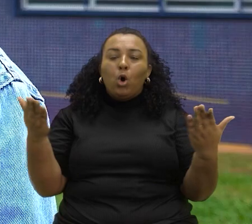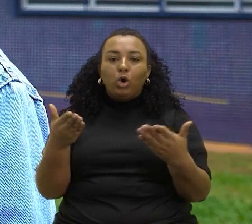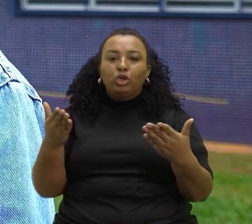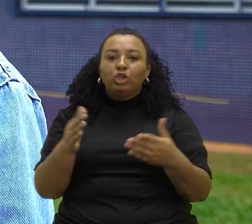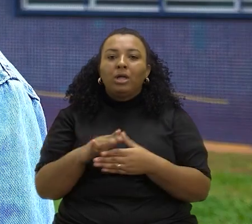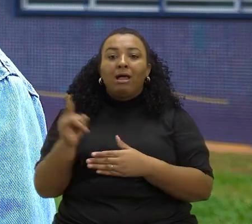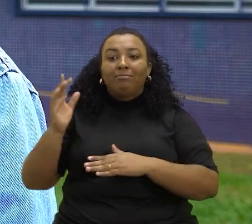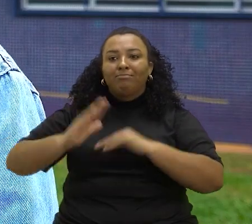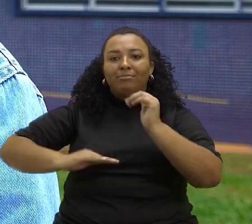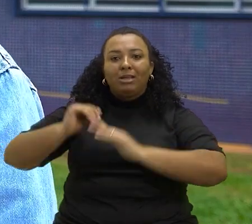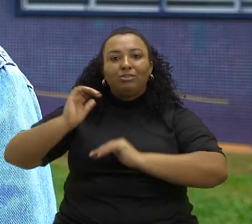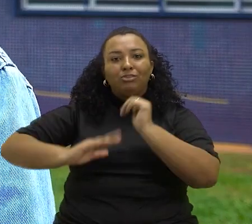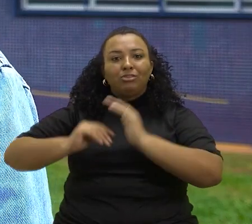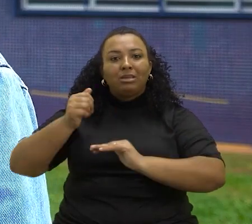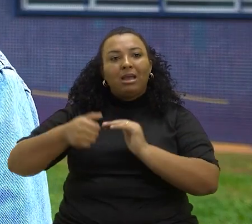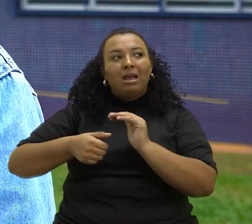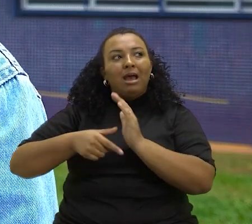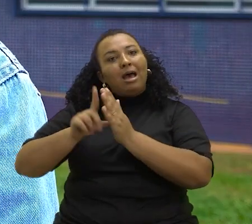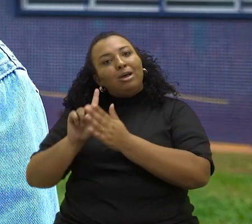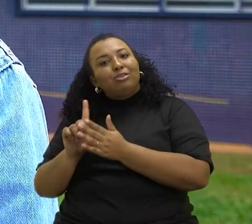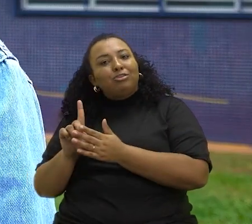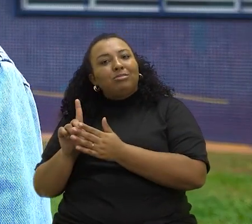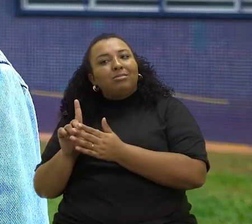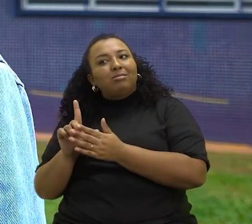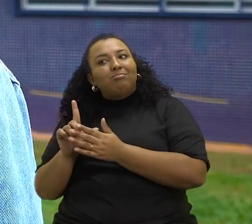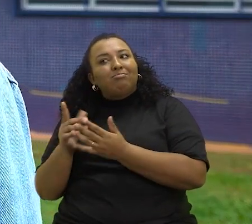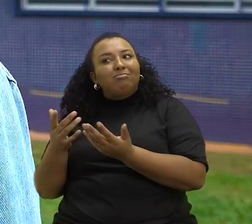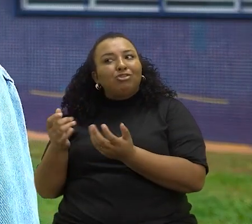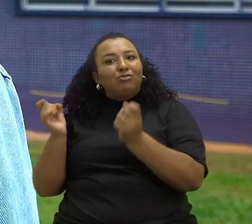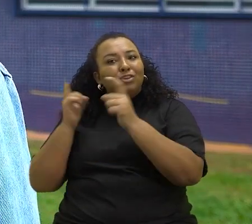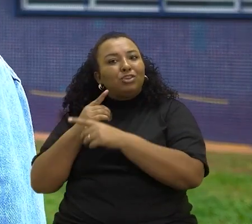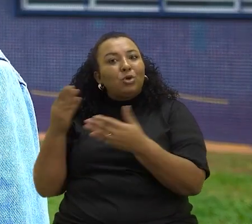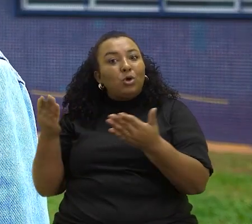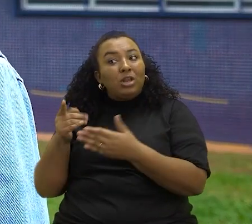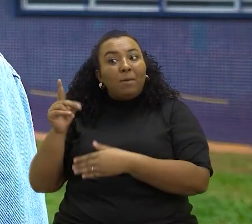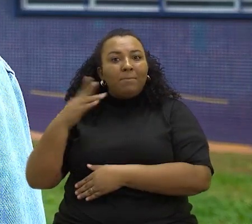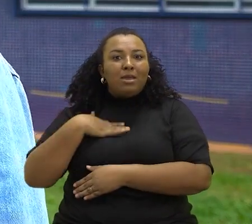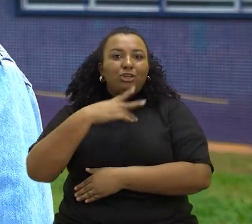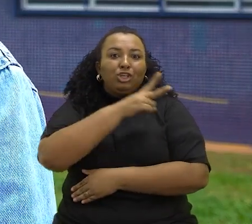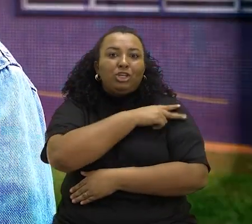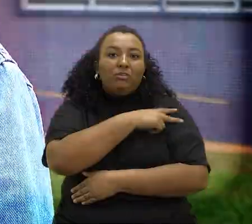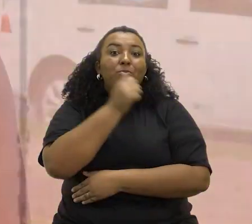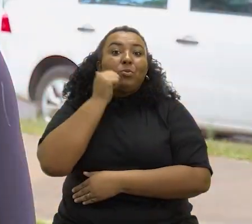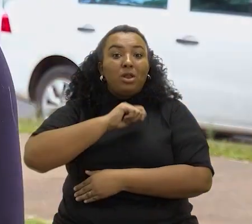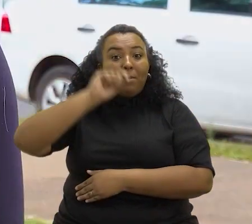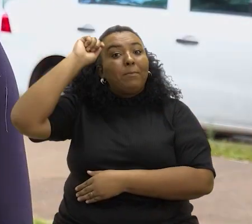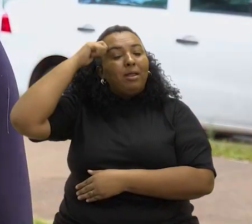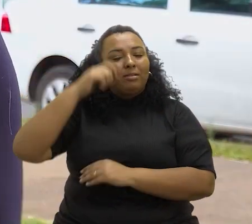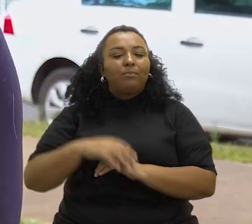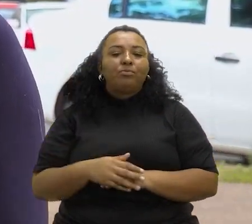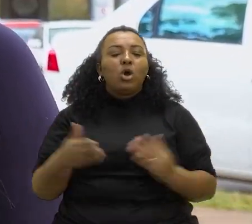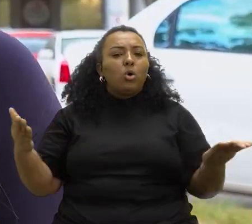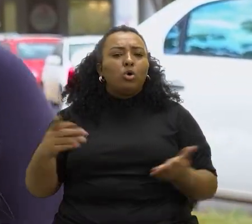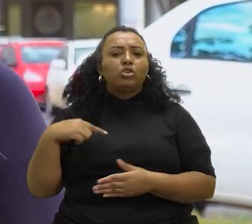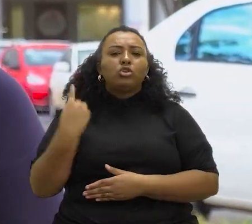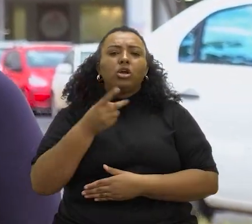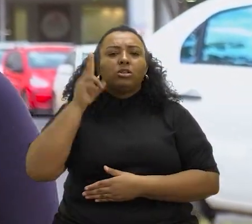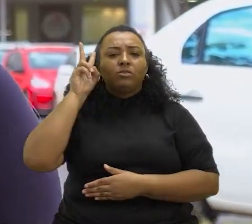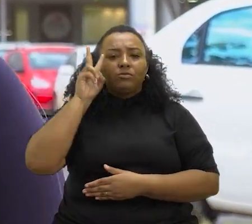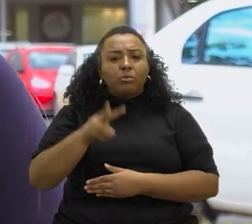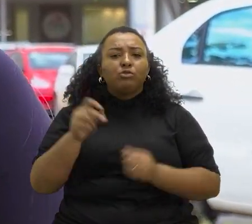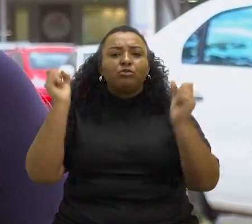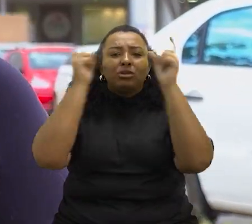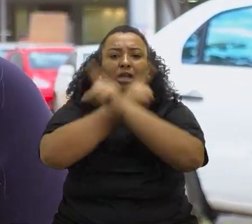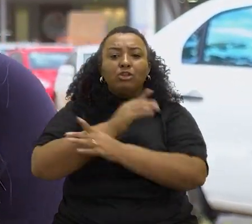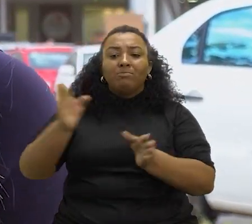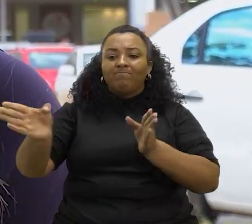onde antigamente eram homens, e hoje em dia a minha chefe é uma mulher, ela é negra. Atualmente a gente vê a dificuldade